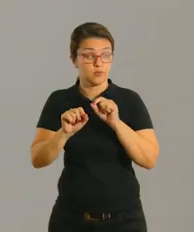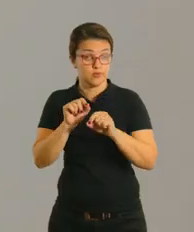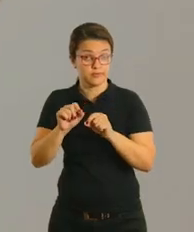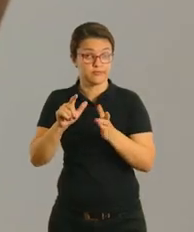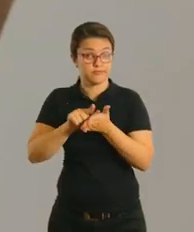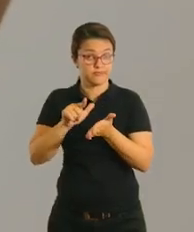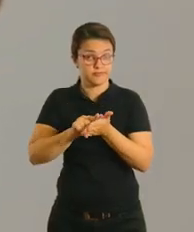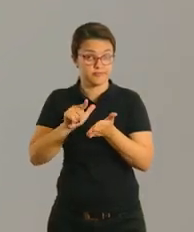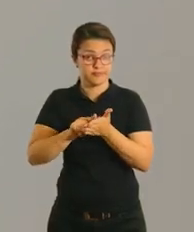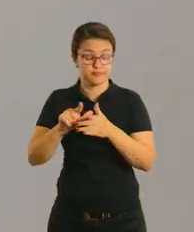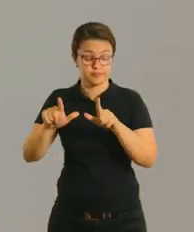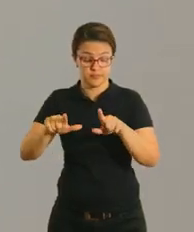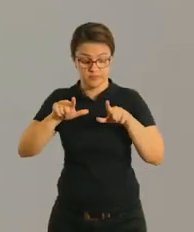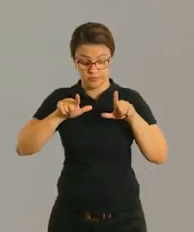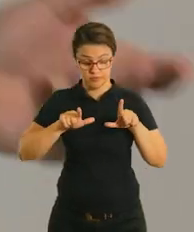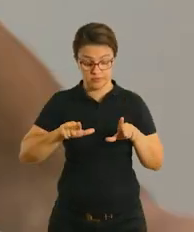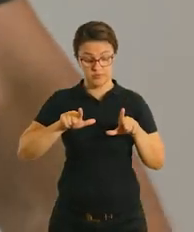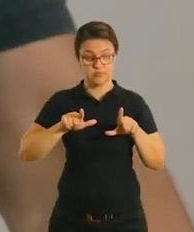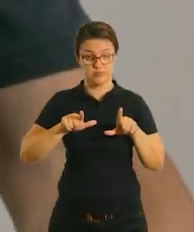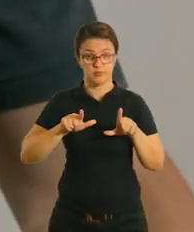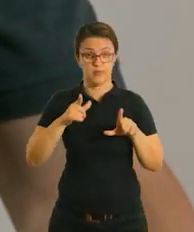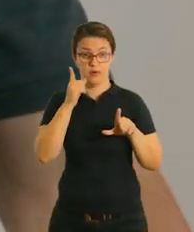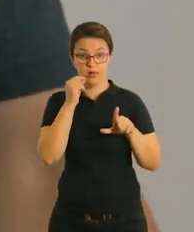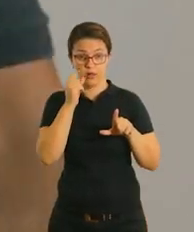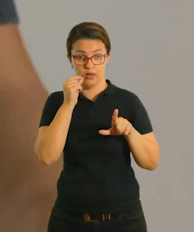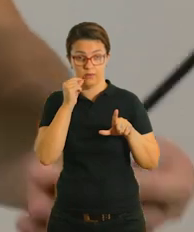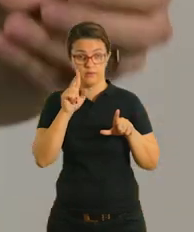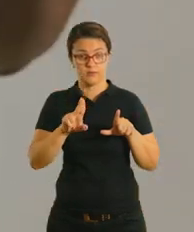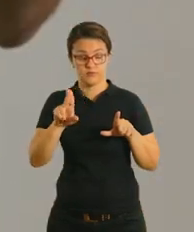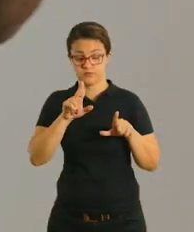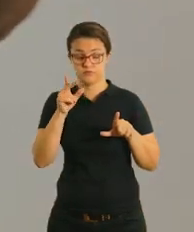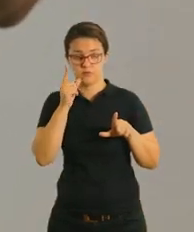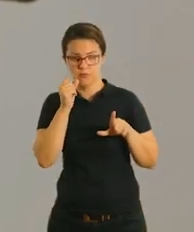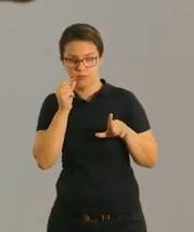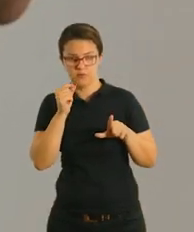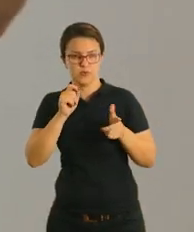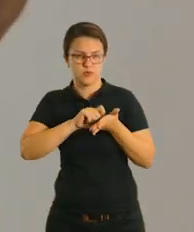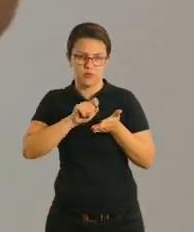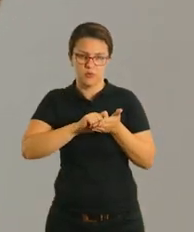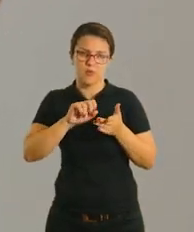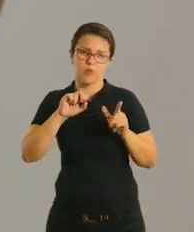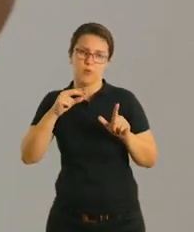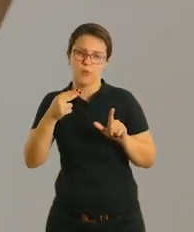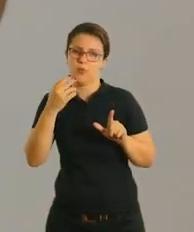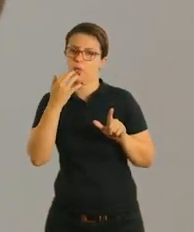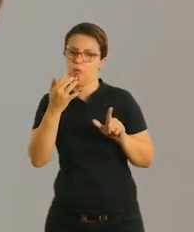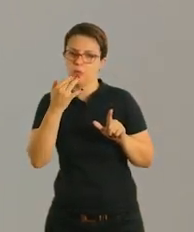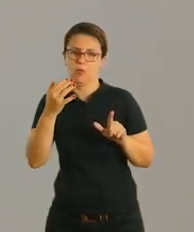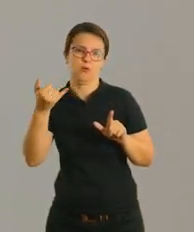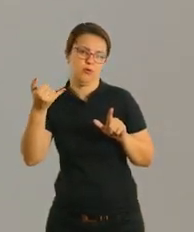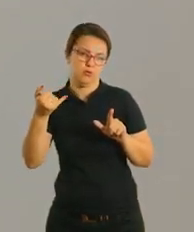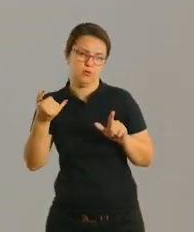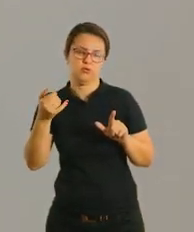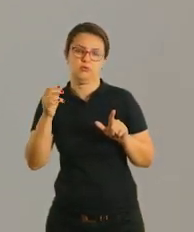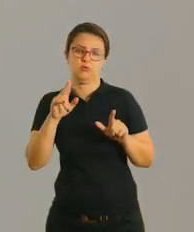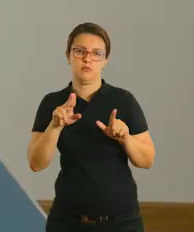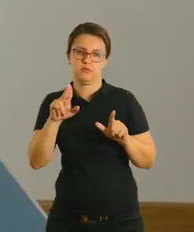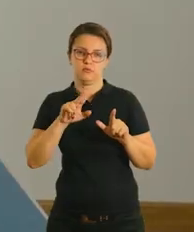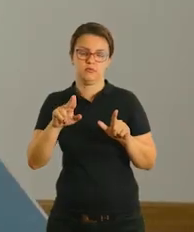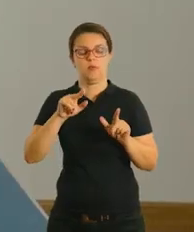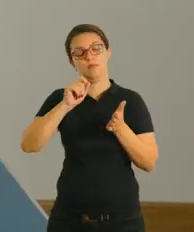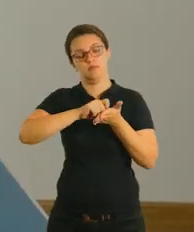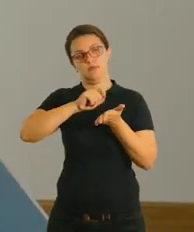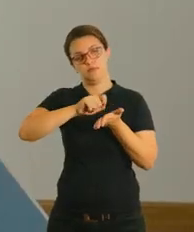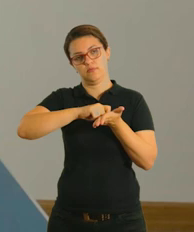tá bom? Eu sempre deixo a livre escolha. E lápis, pode ser lápis de escrever, lápis de cor, caneta, algum recurso para poder